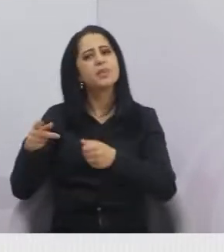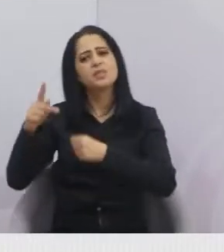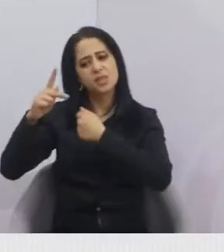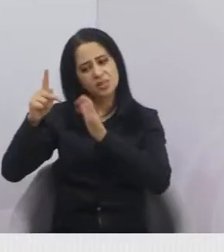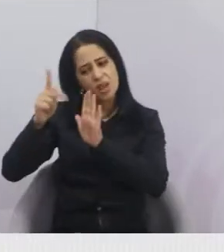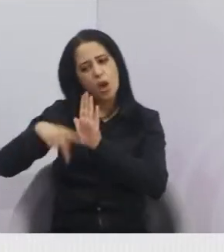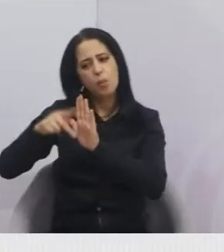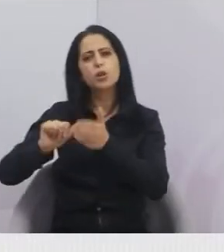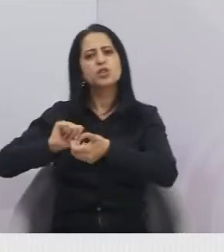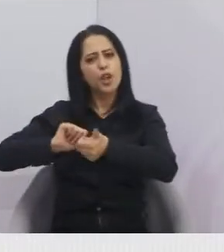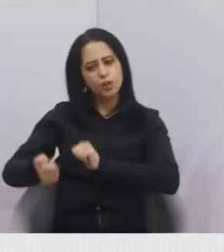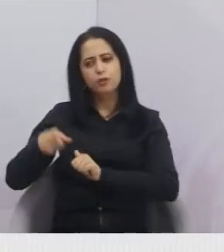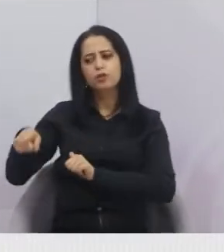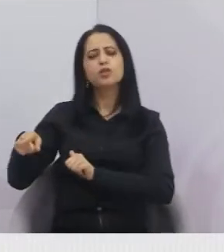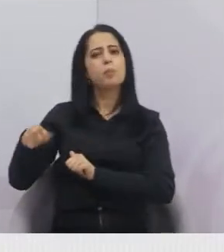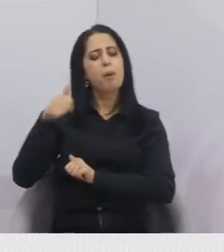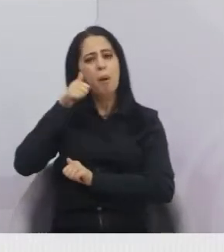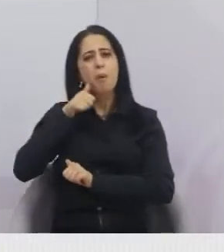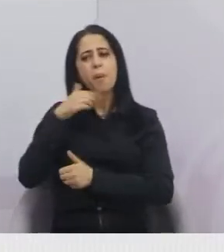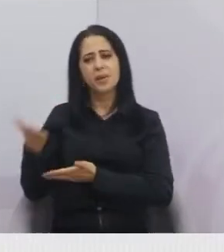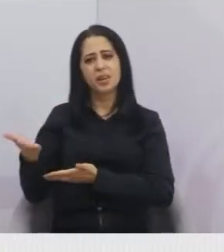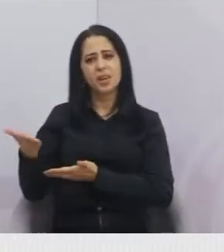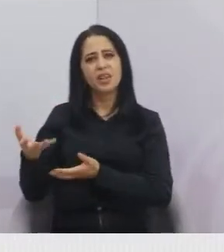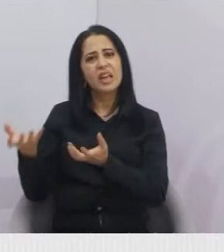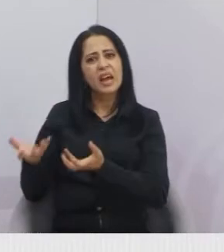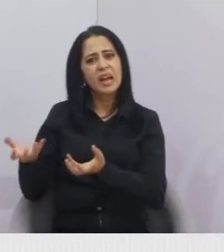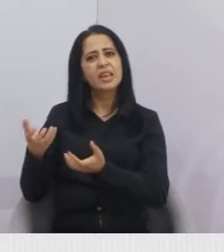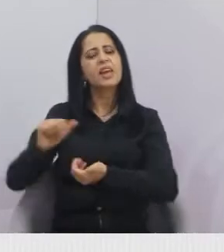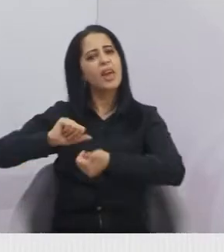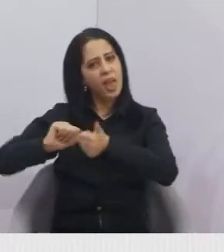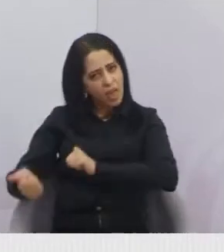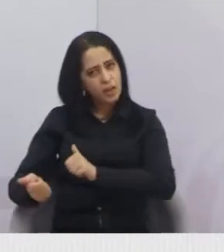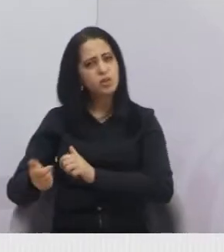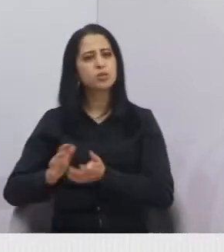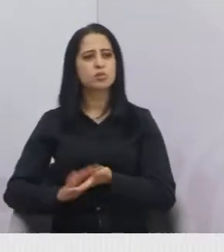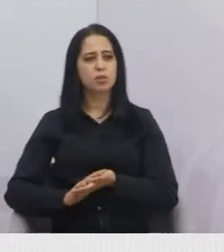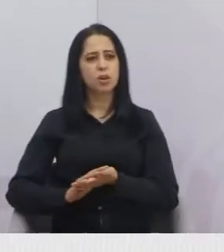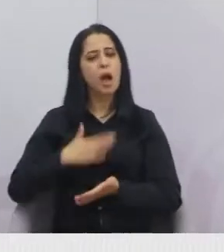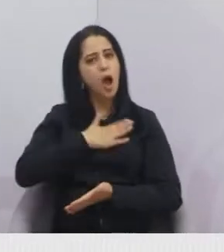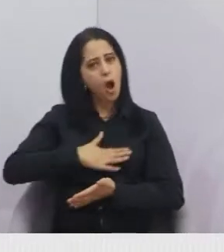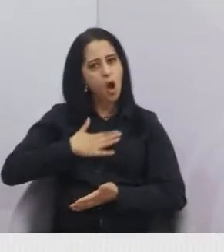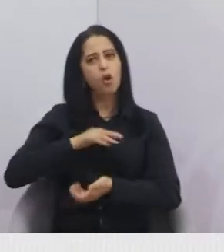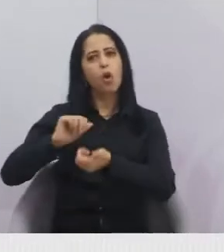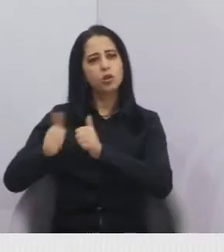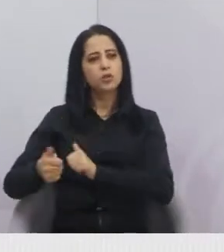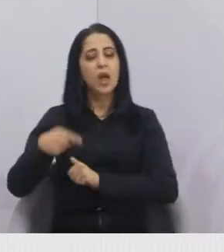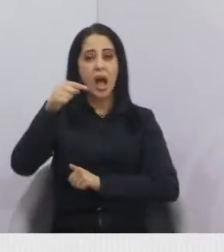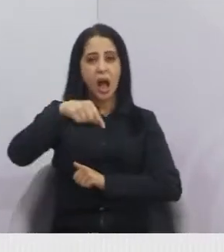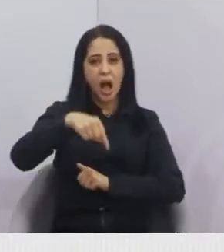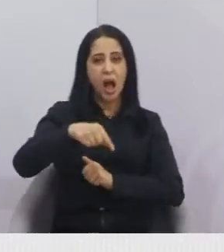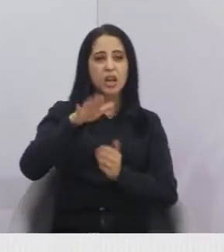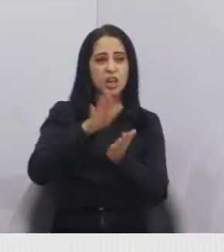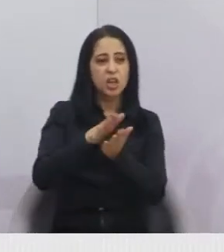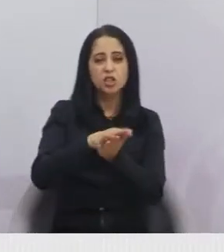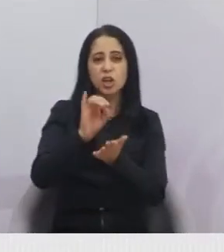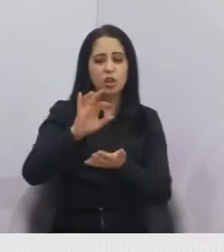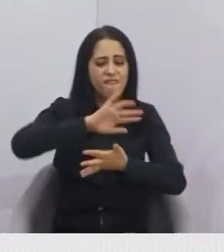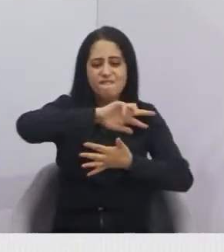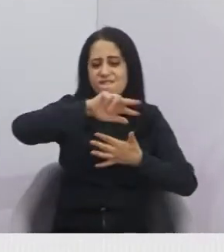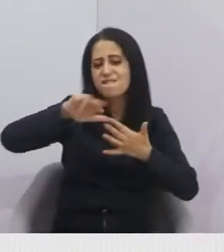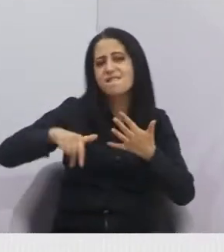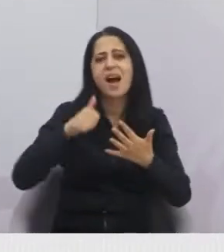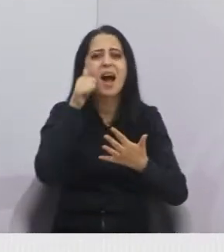meninas. Tem muitas menininhas pequenas que praticam futsal. Eu tenho aqui na Santa Ana de Salvador, tem várias meninas